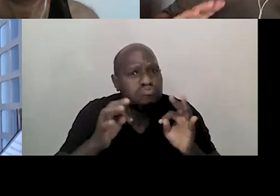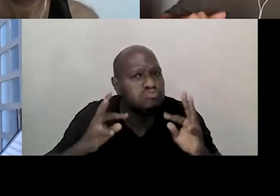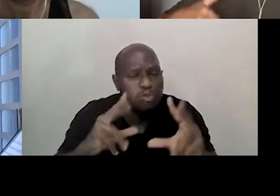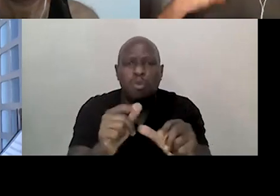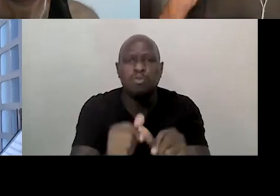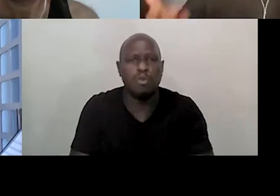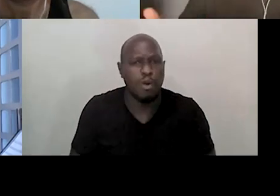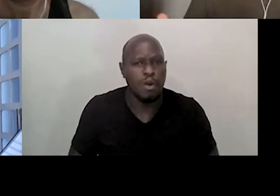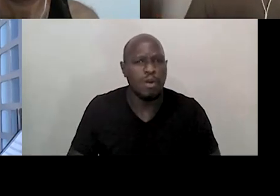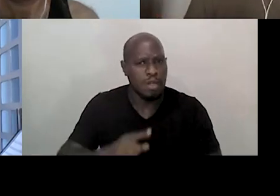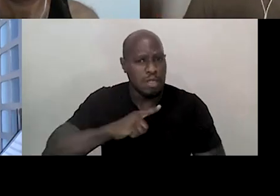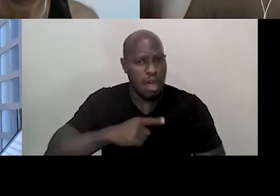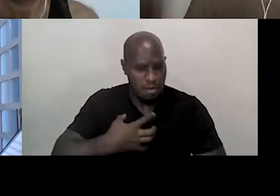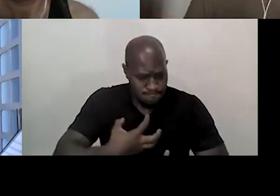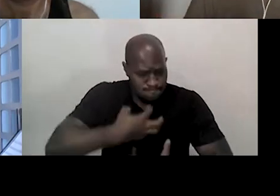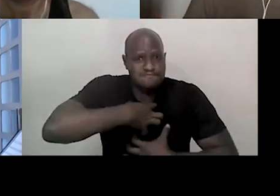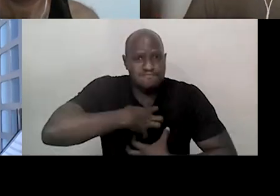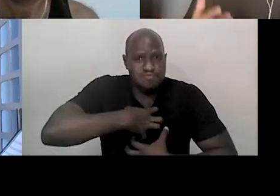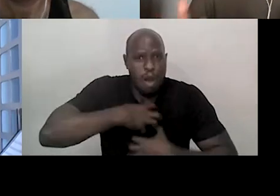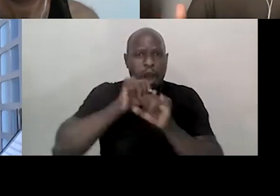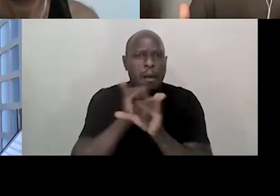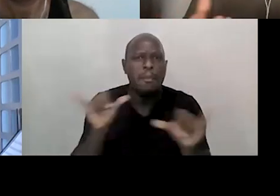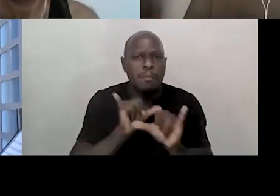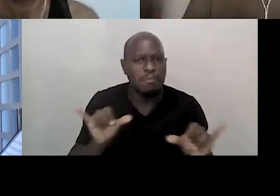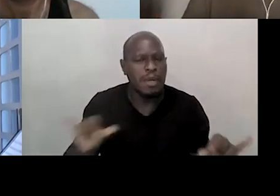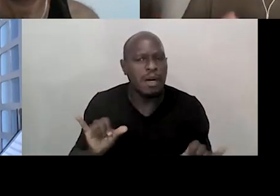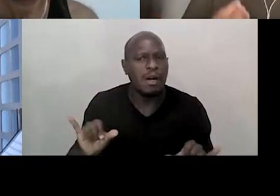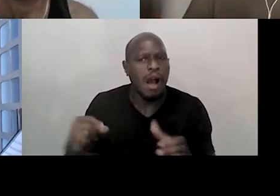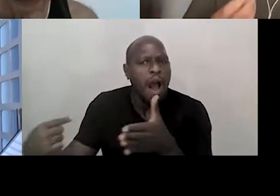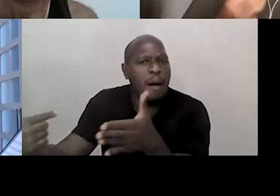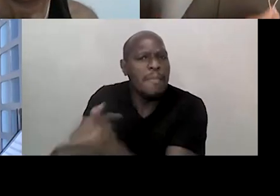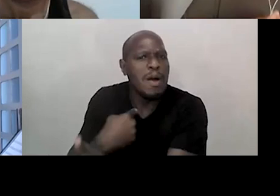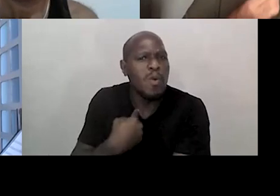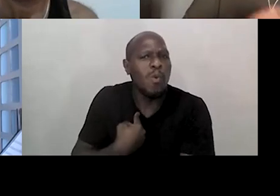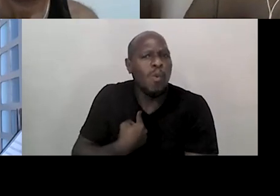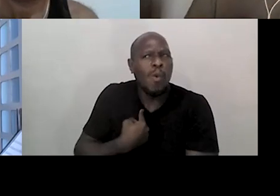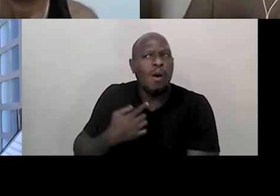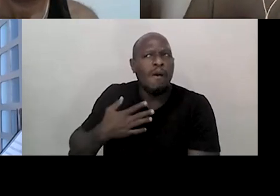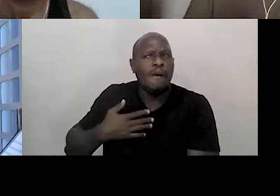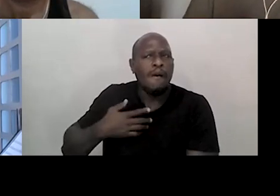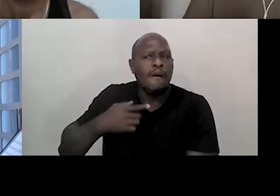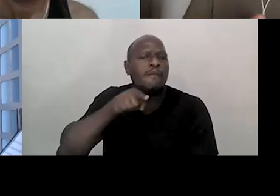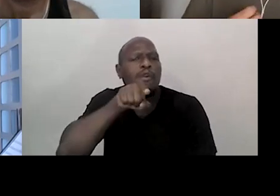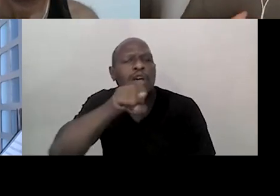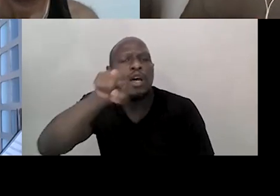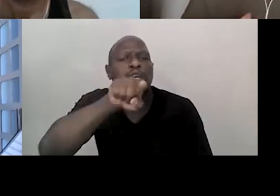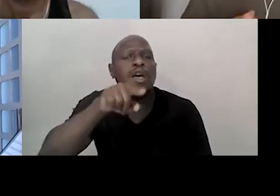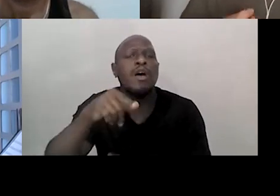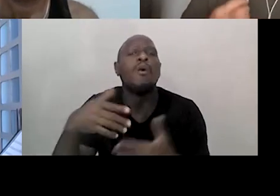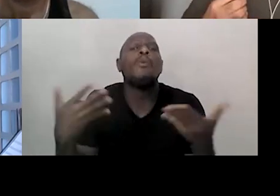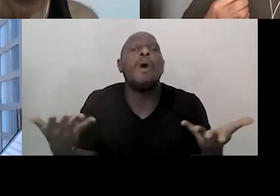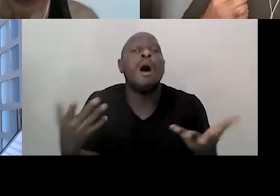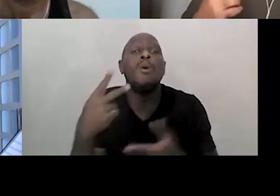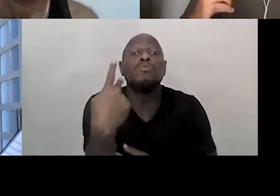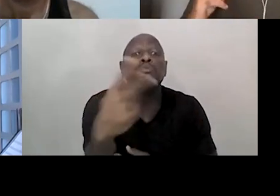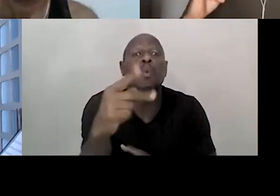portam em si uma mensagem e a pergunta que ela nos fez é qual é a sua mensagem? Ela